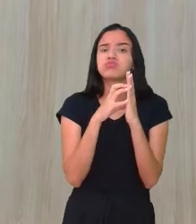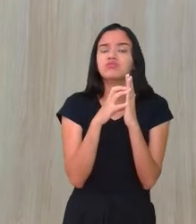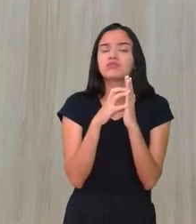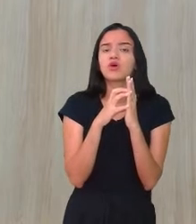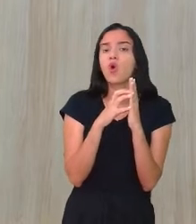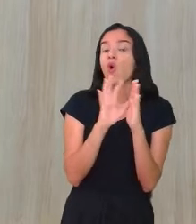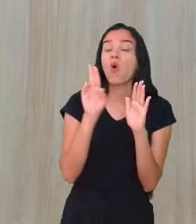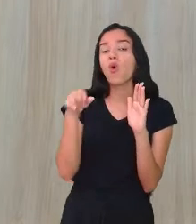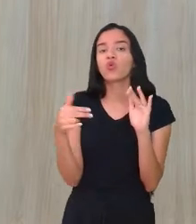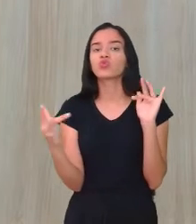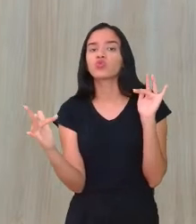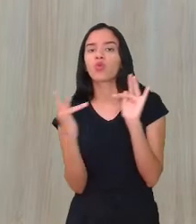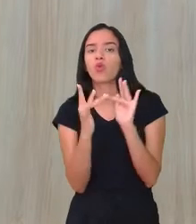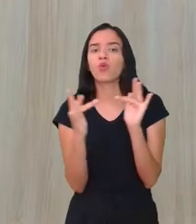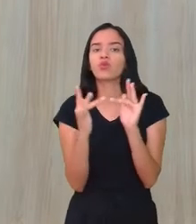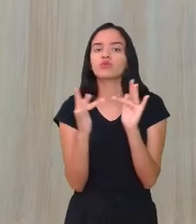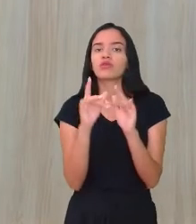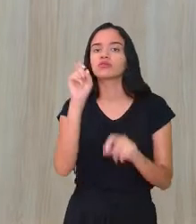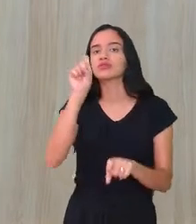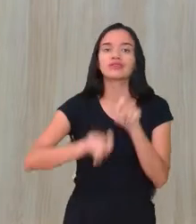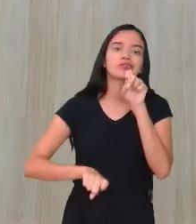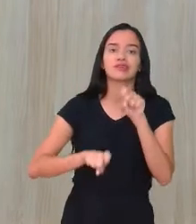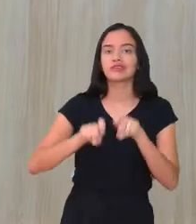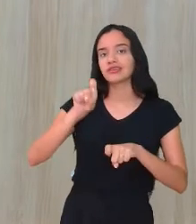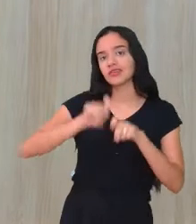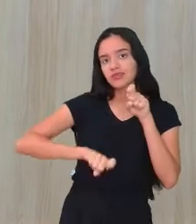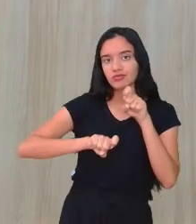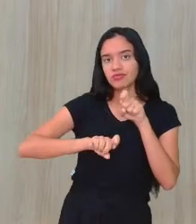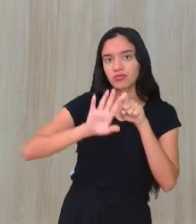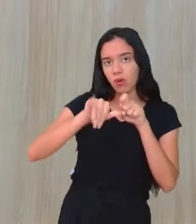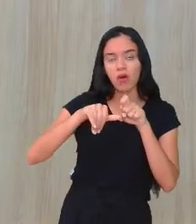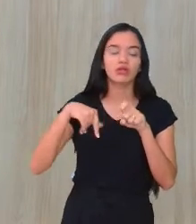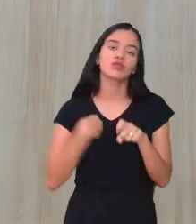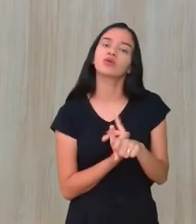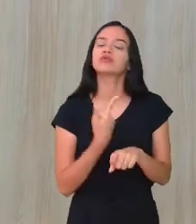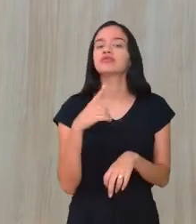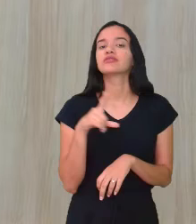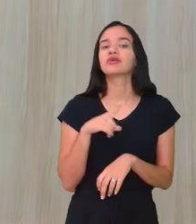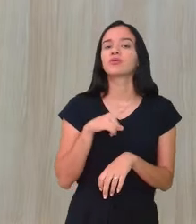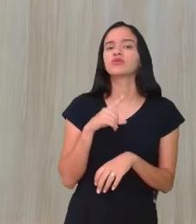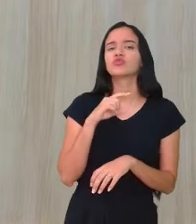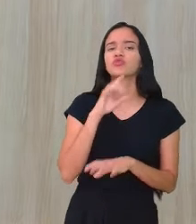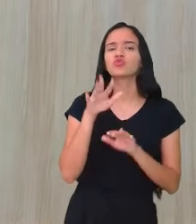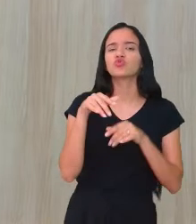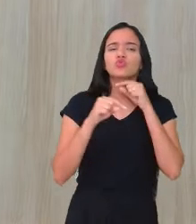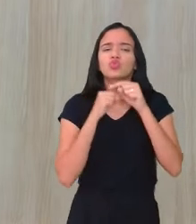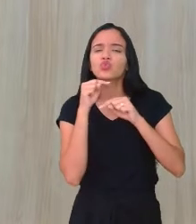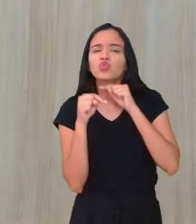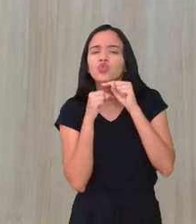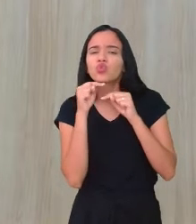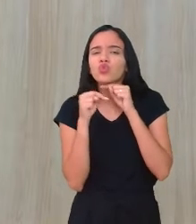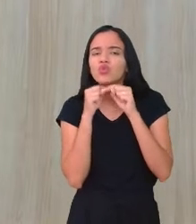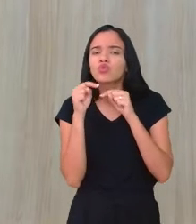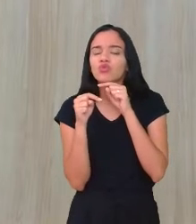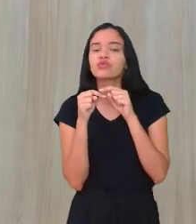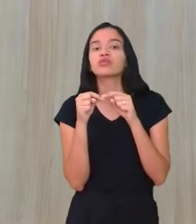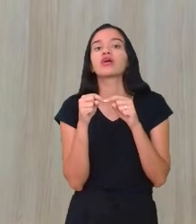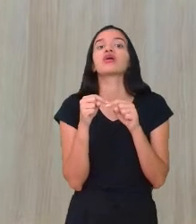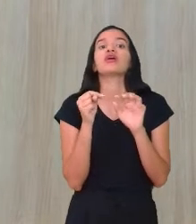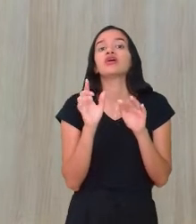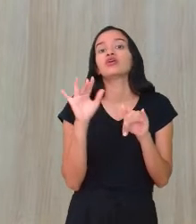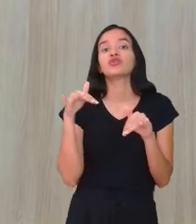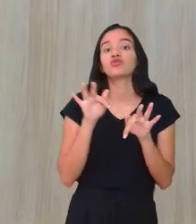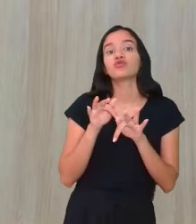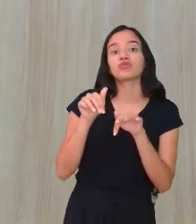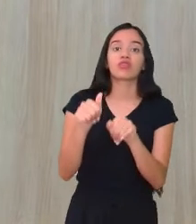no contato sexual? Então, são perguntinhas que, às vezes, temos essa dúvida, mas eu espero que, no final da nossa aula, nós